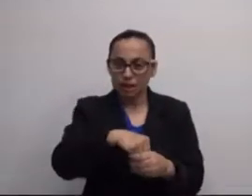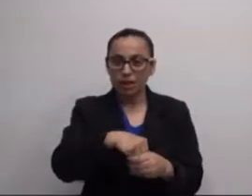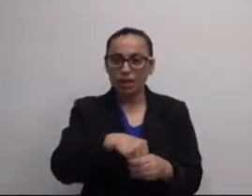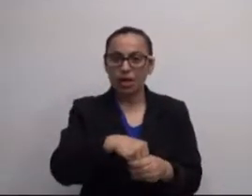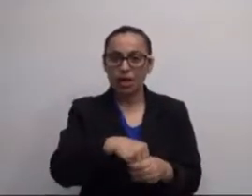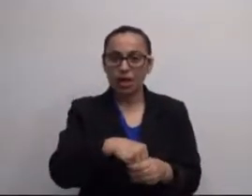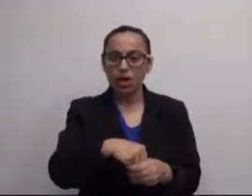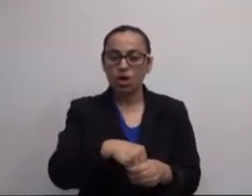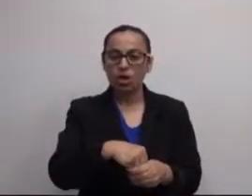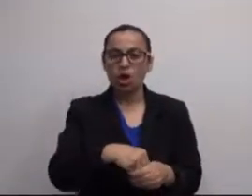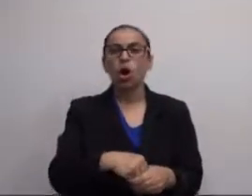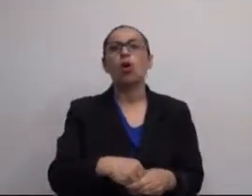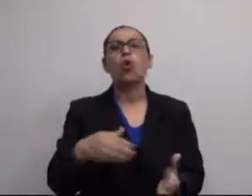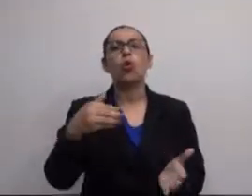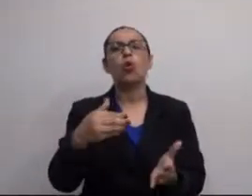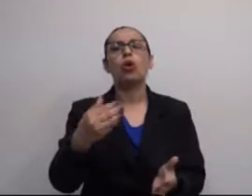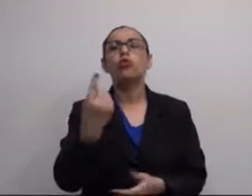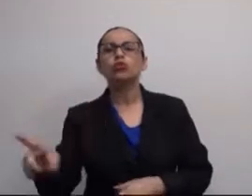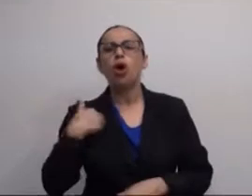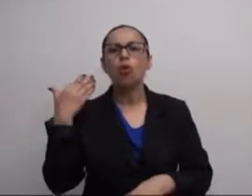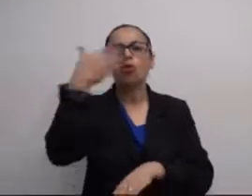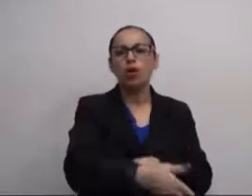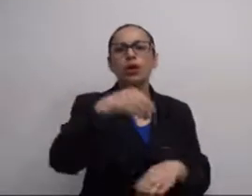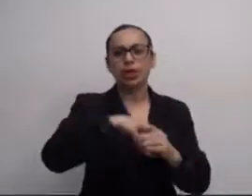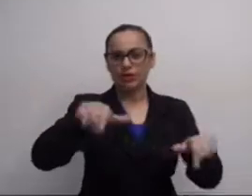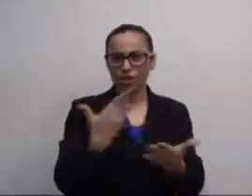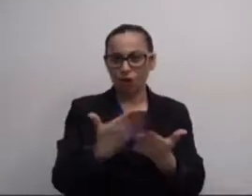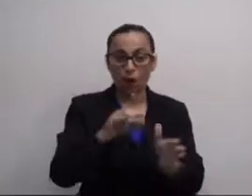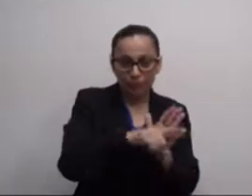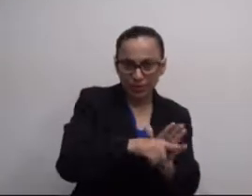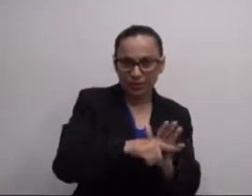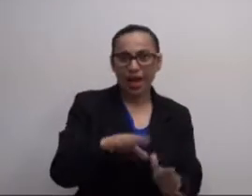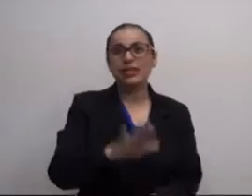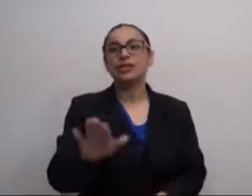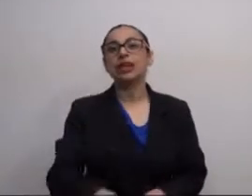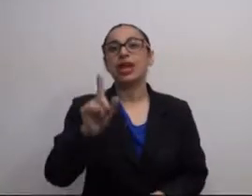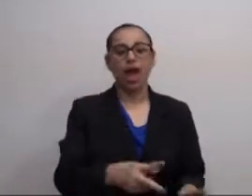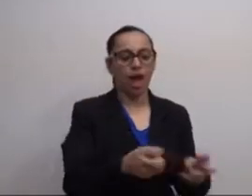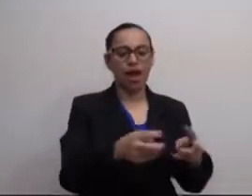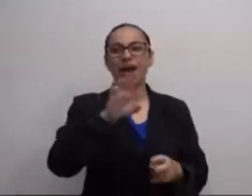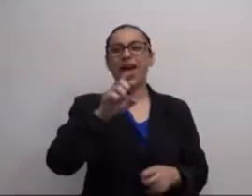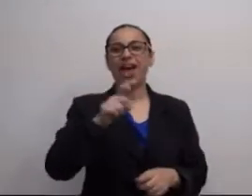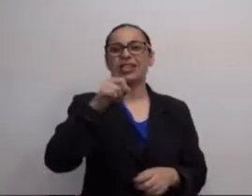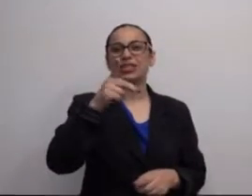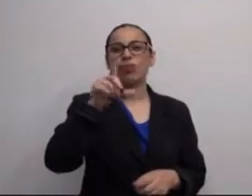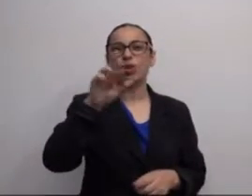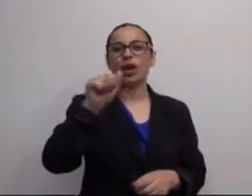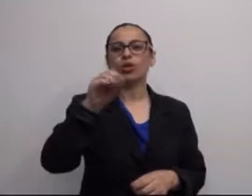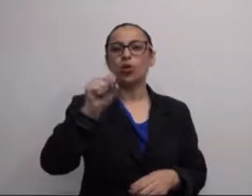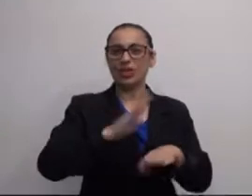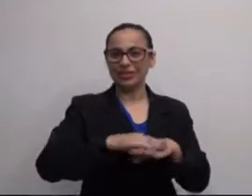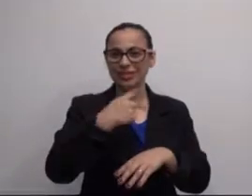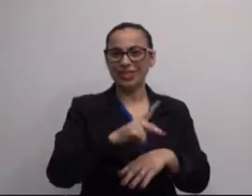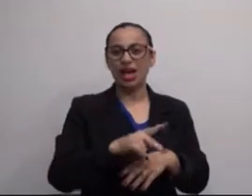vai modificar. Por exemplo, dentro do... Da última vez que eu estive dentro da sala de aula pesquisando, as